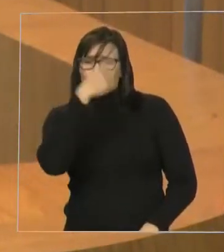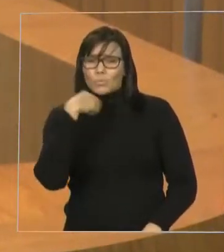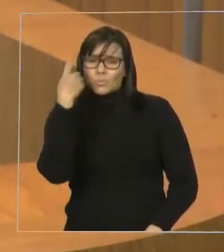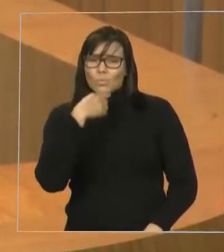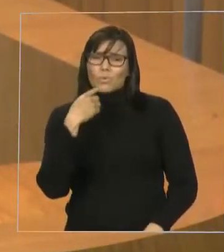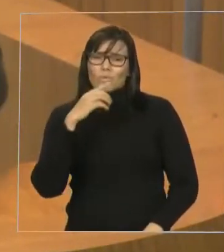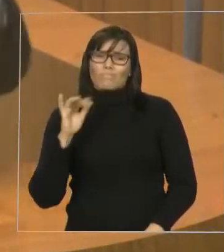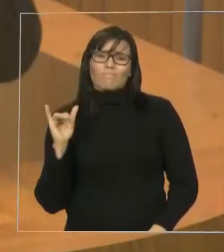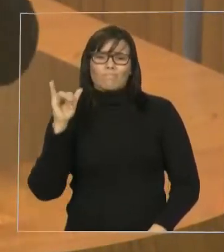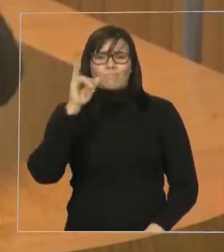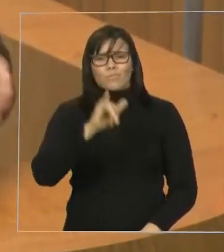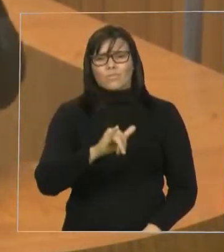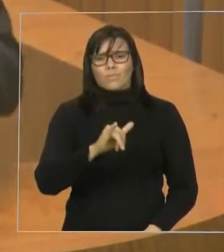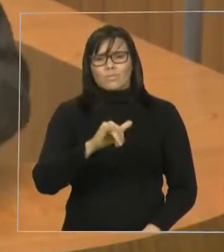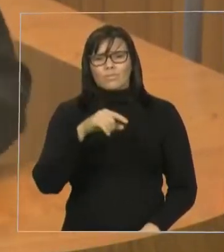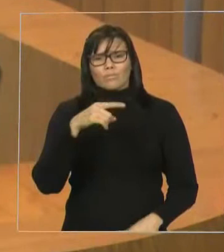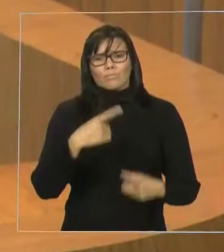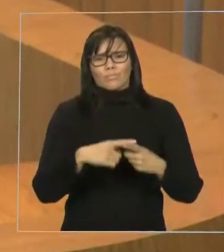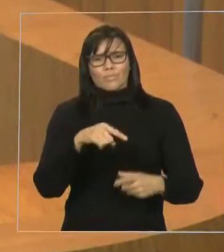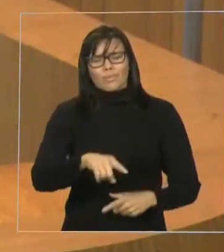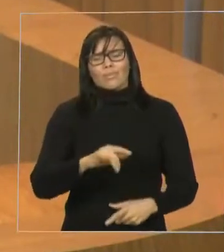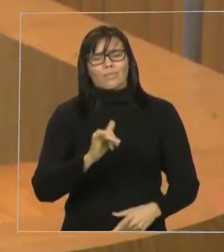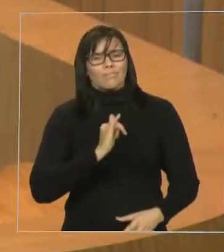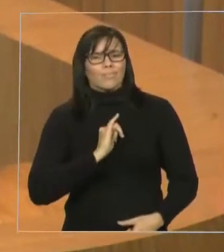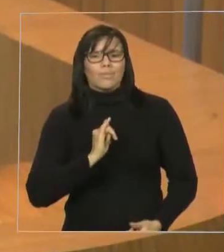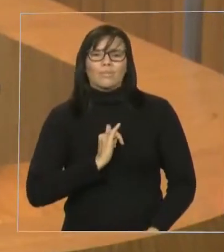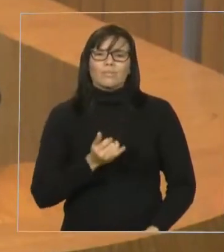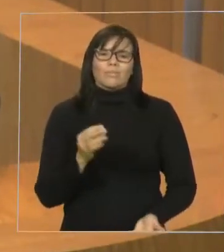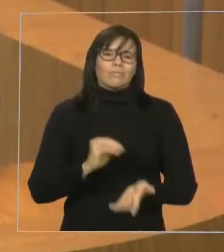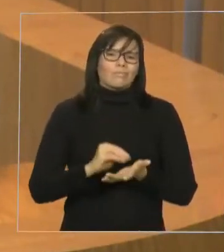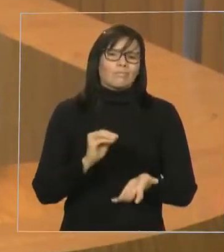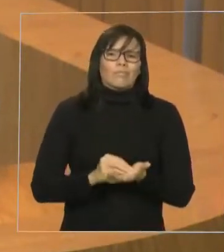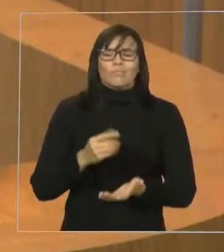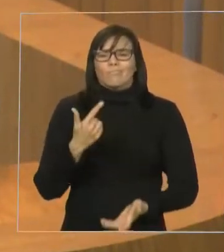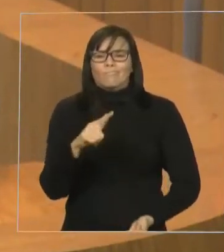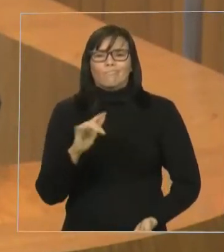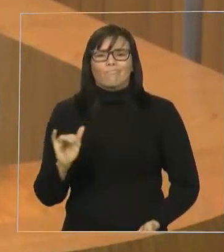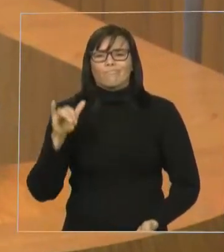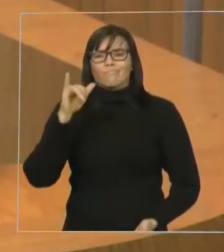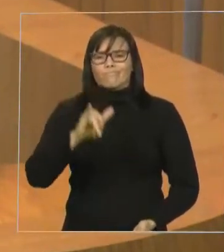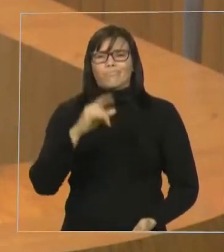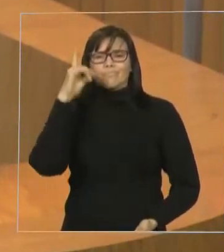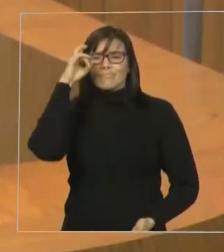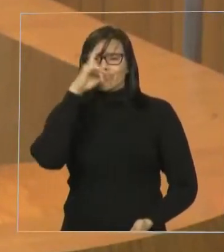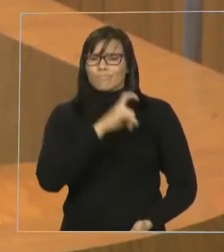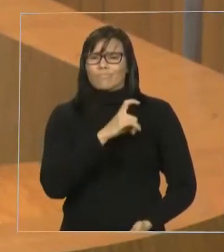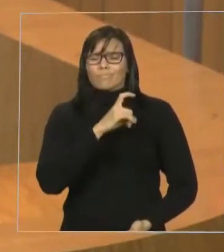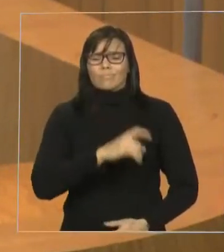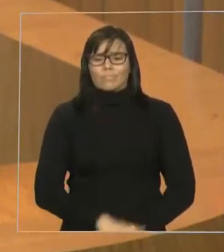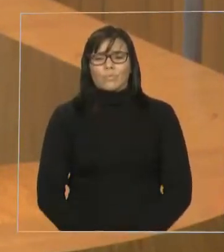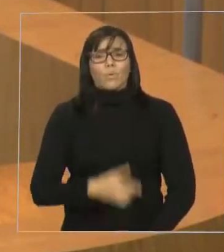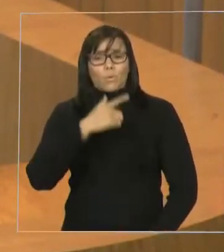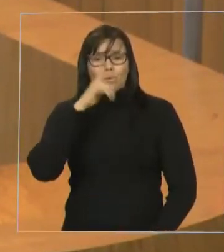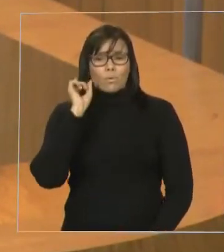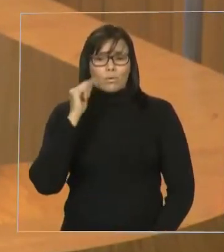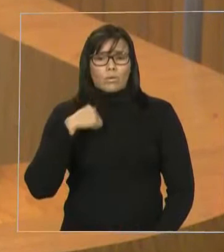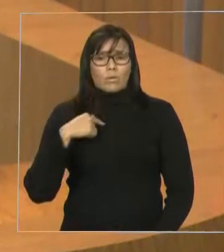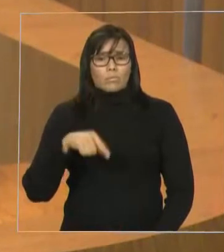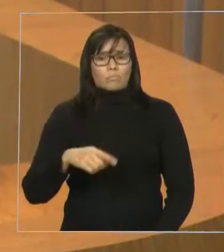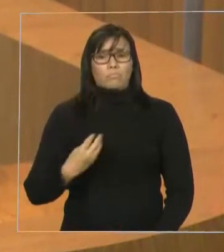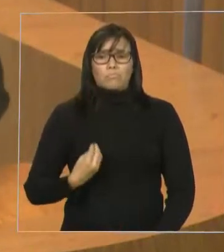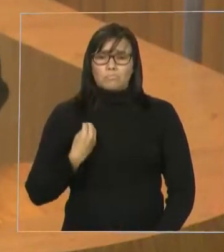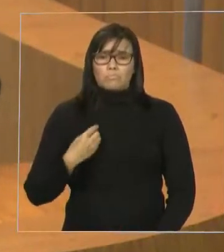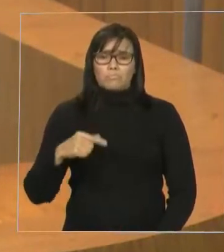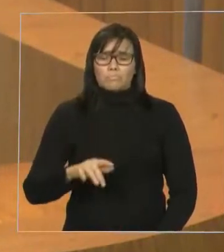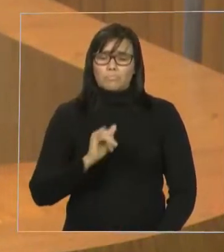a cidade de Imperatriz, o desrespeito com a cidade de Imperatriz. E ontem estávamos juntos